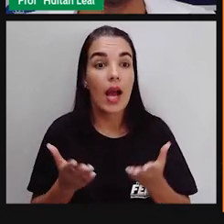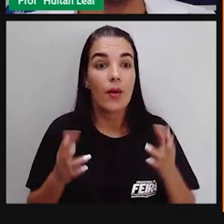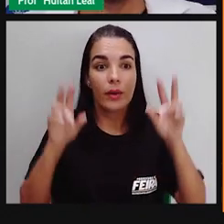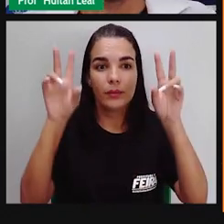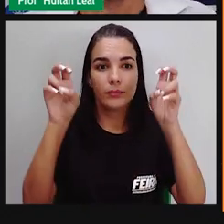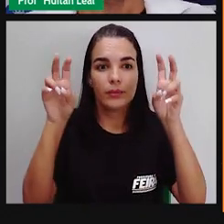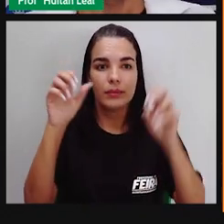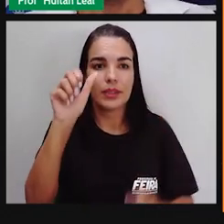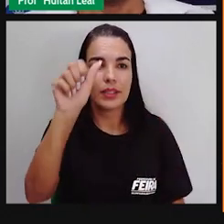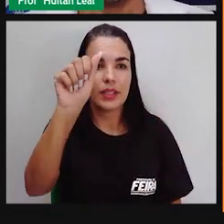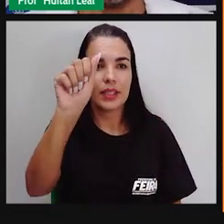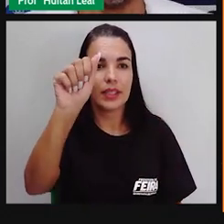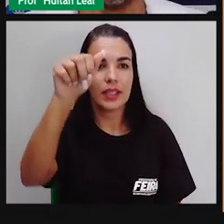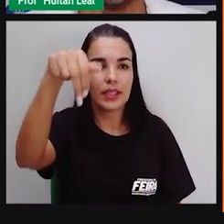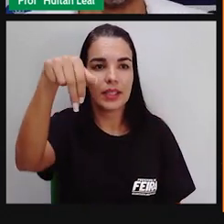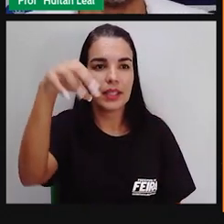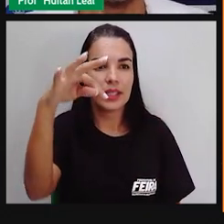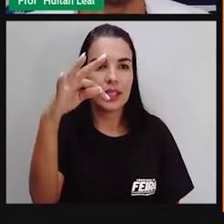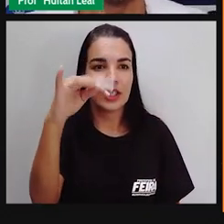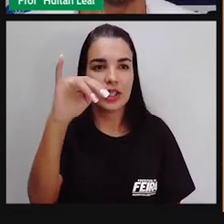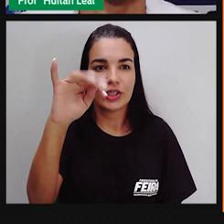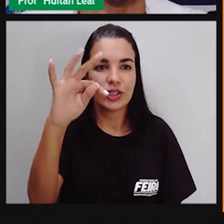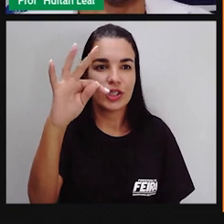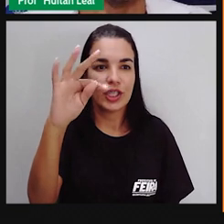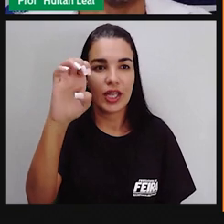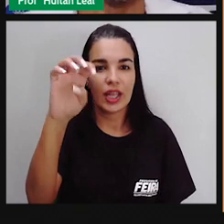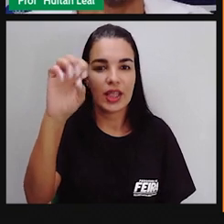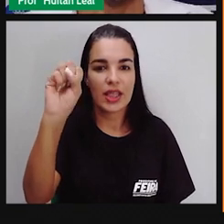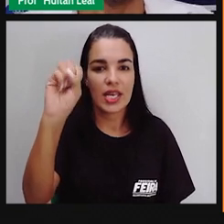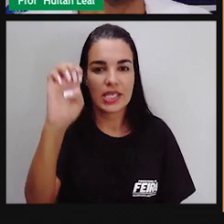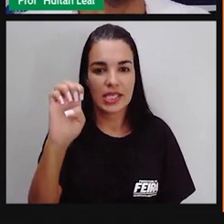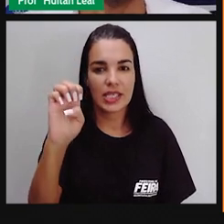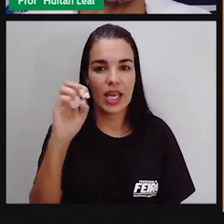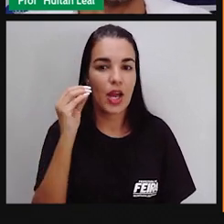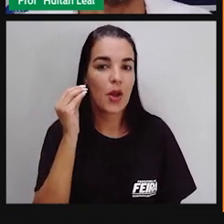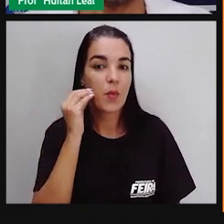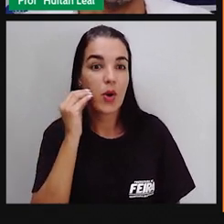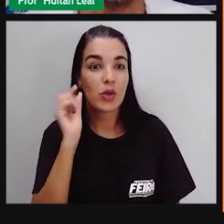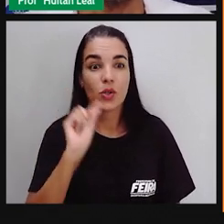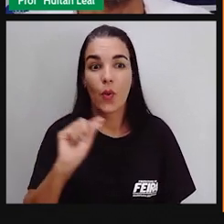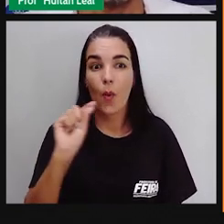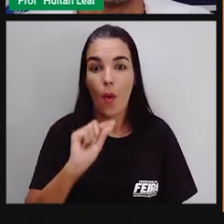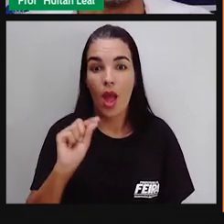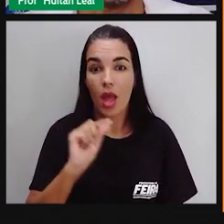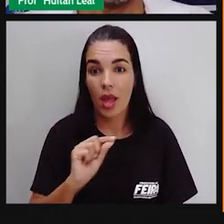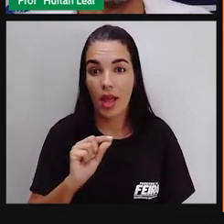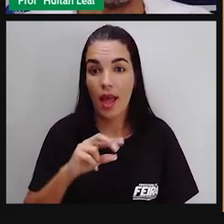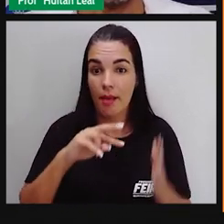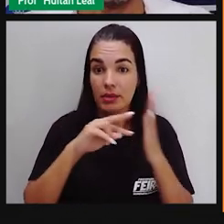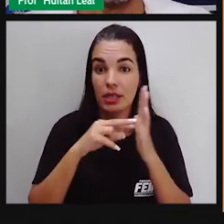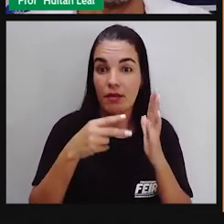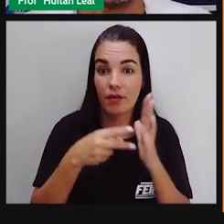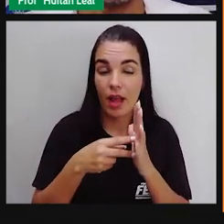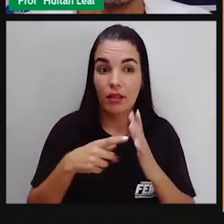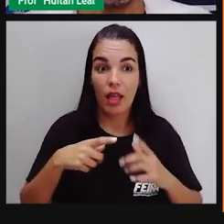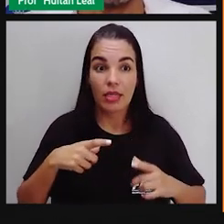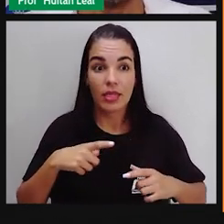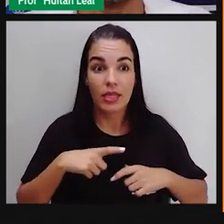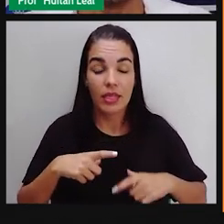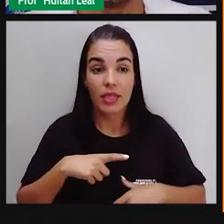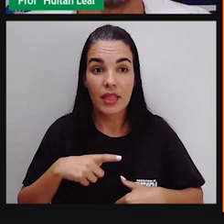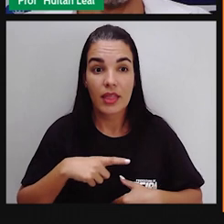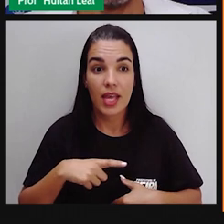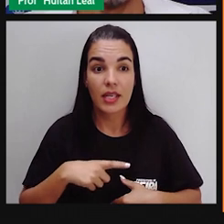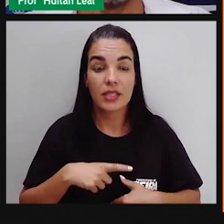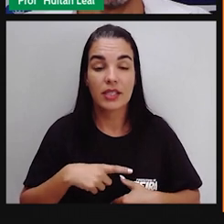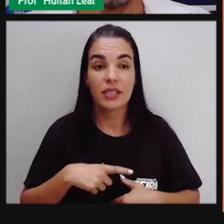A antítese também é uma expressão de fácil entendimento, é uma figura de linguagem de fácil entendimento. Por quê? Ela